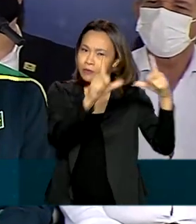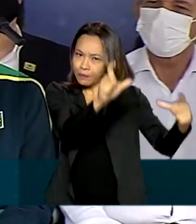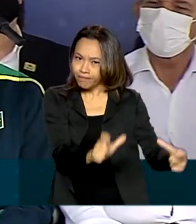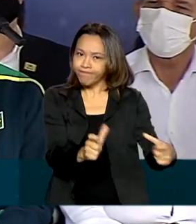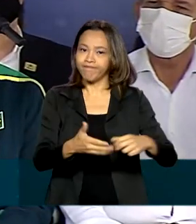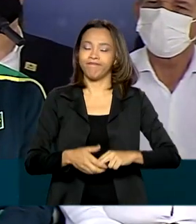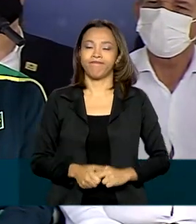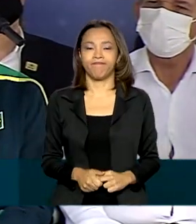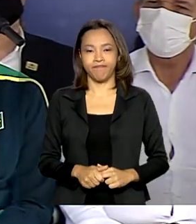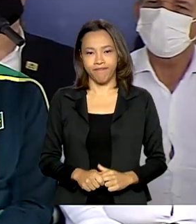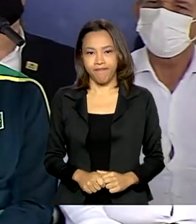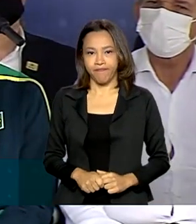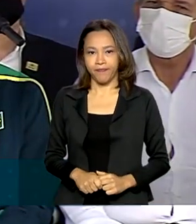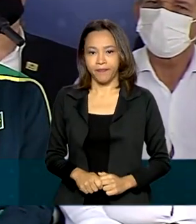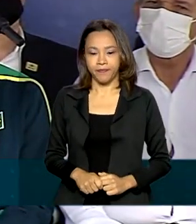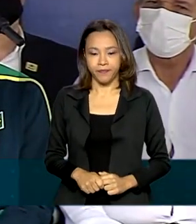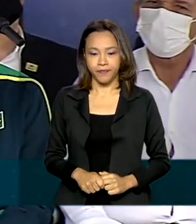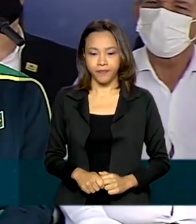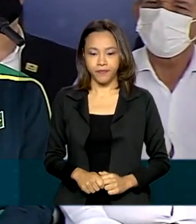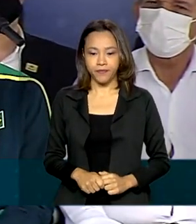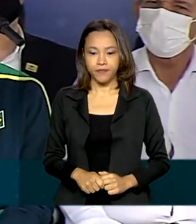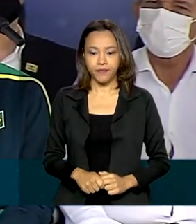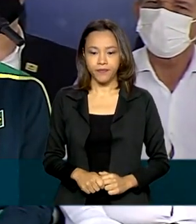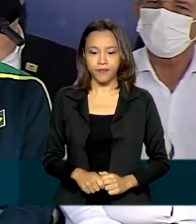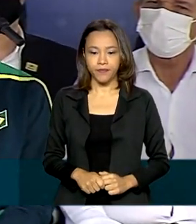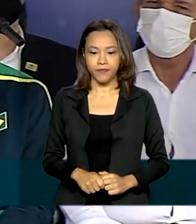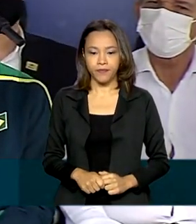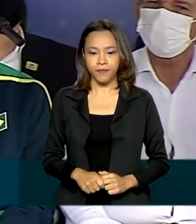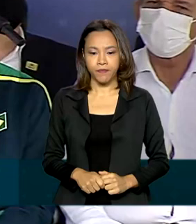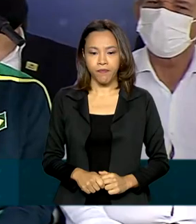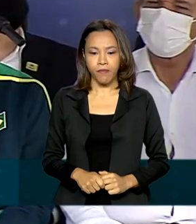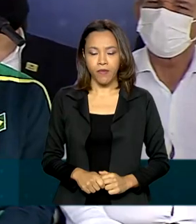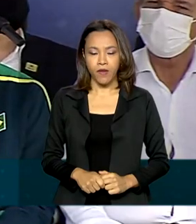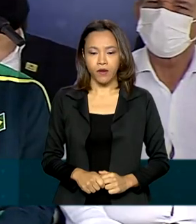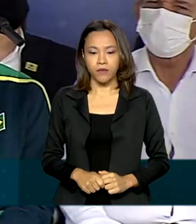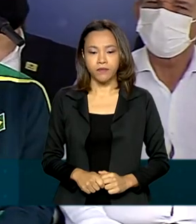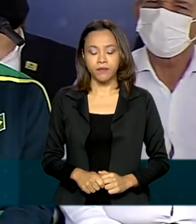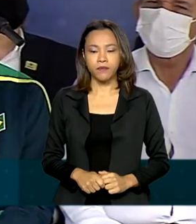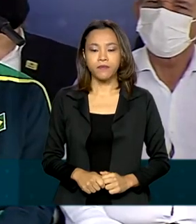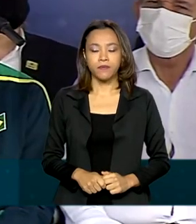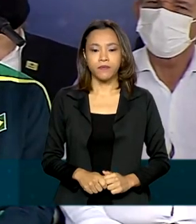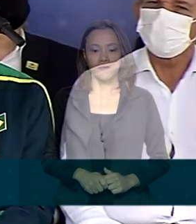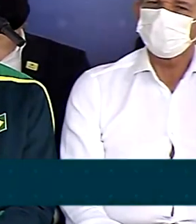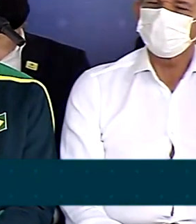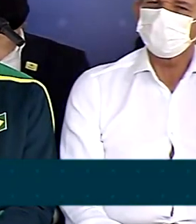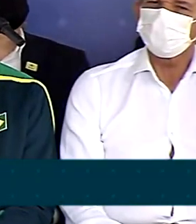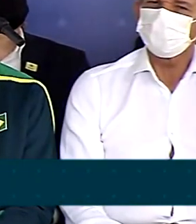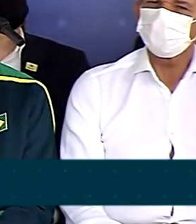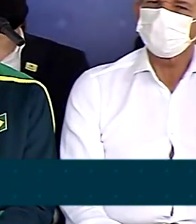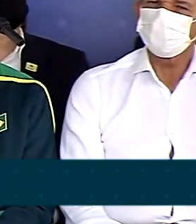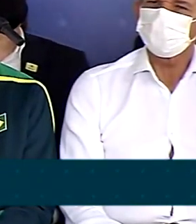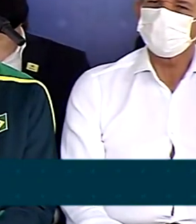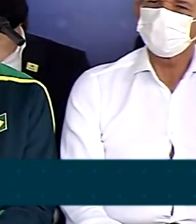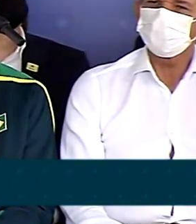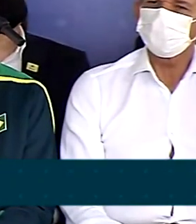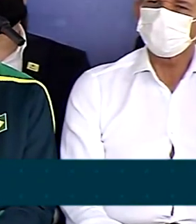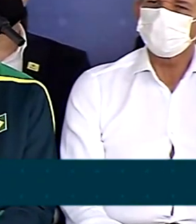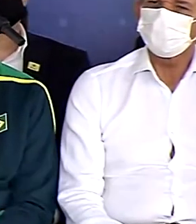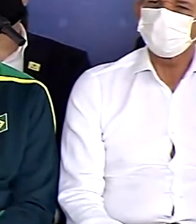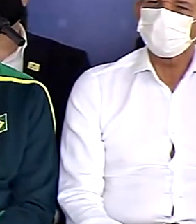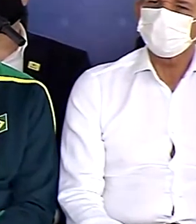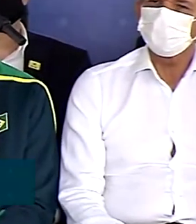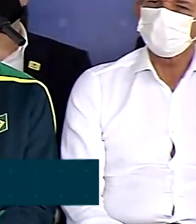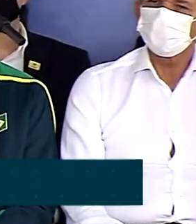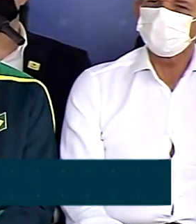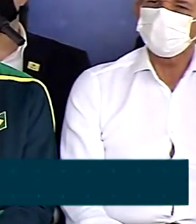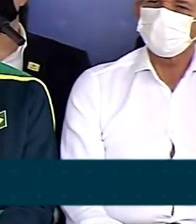Essa obra é extraordinária para ser não apenas um lugar de treinamento de alto rendimento,